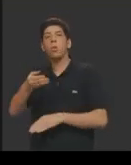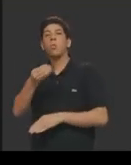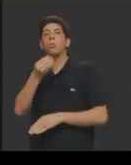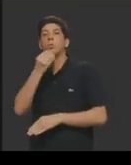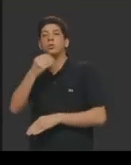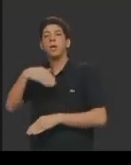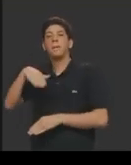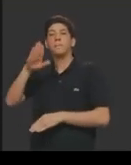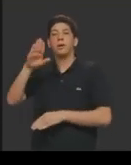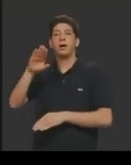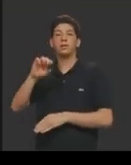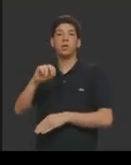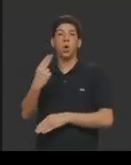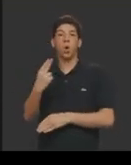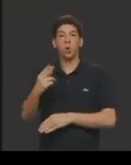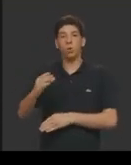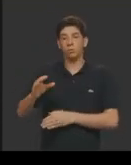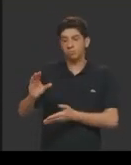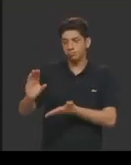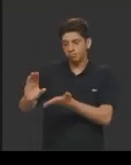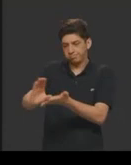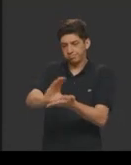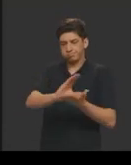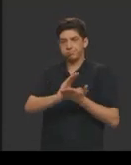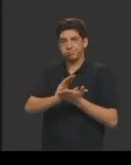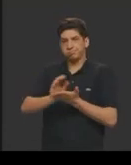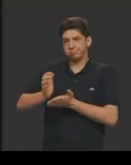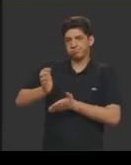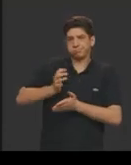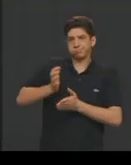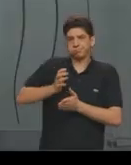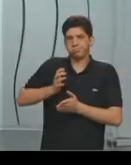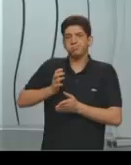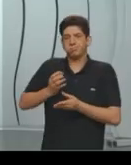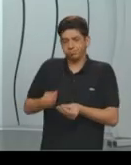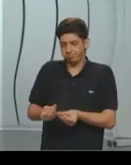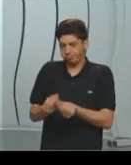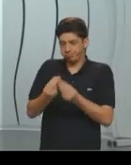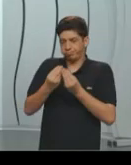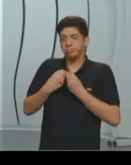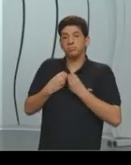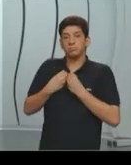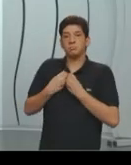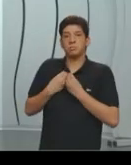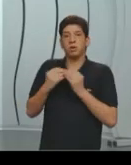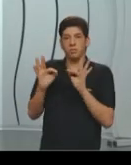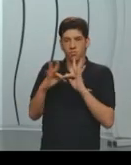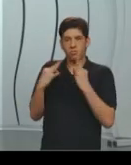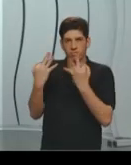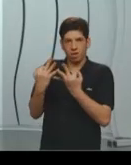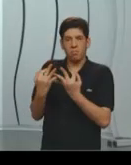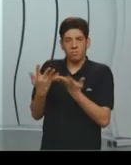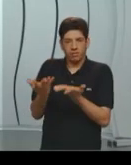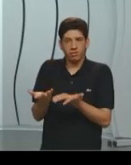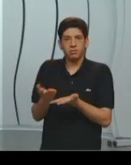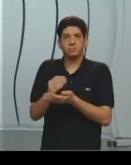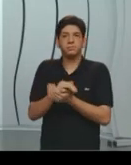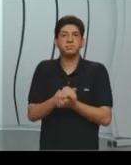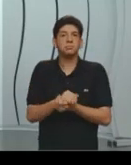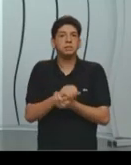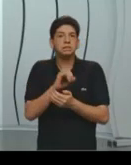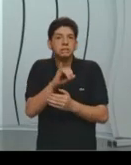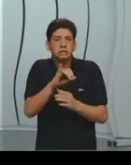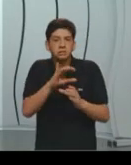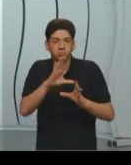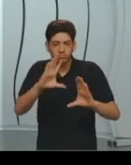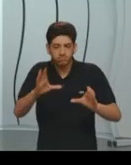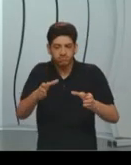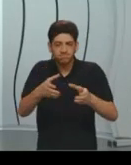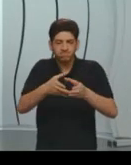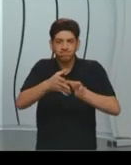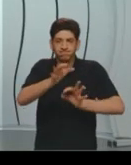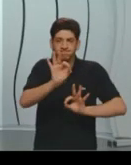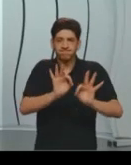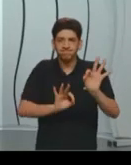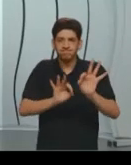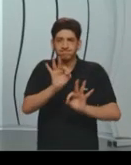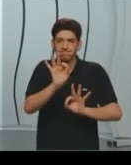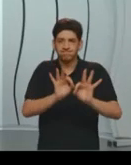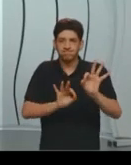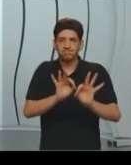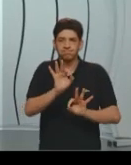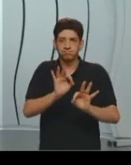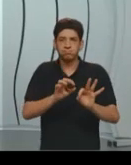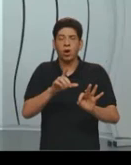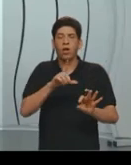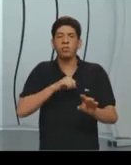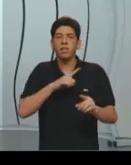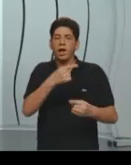que recebeu herança de família ou mais incentivo. E se a gente pegar essa categoria e agrupar, a gente vai chegar naquela discussão que a gente